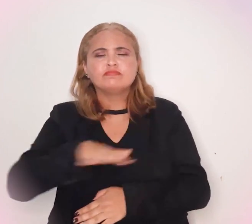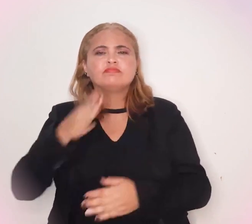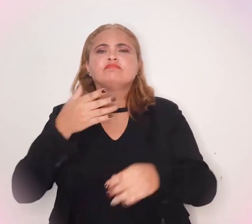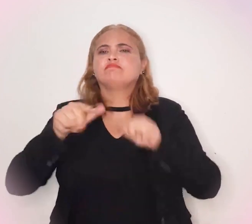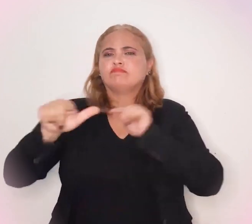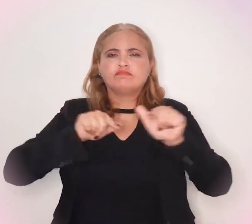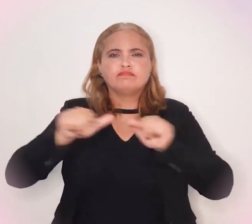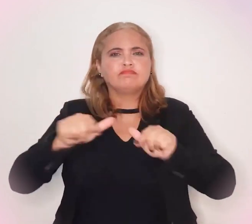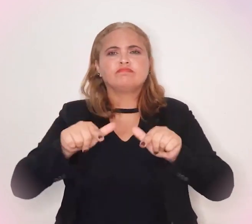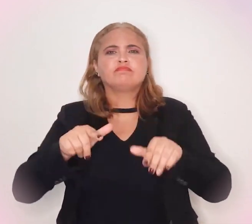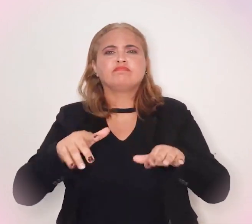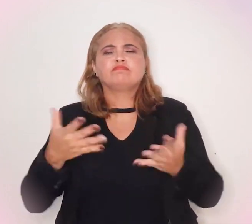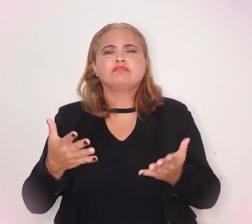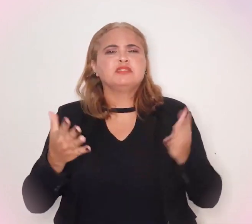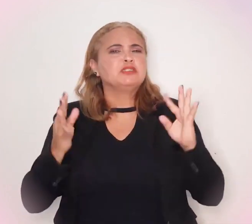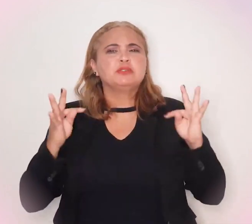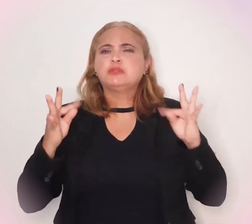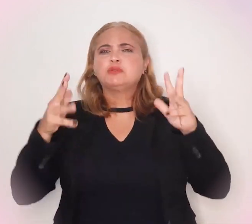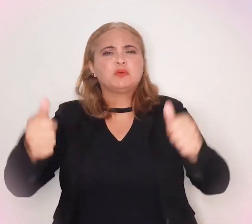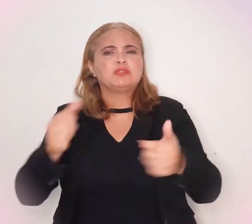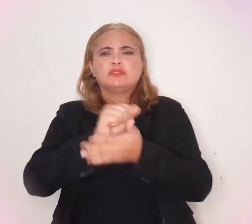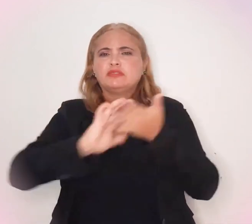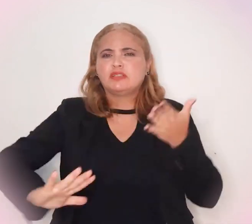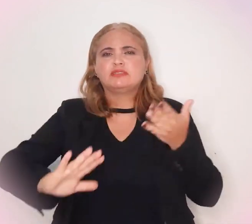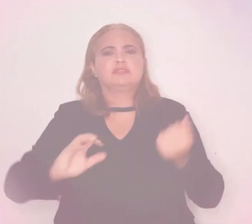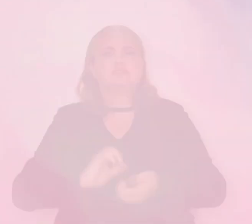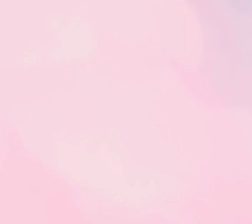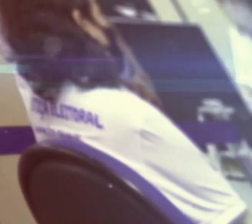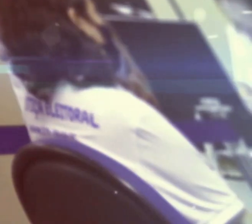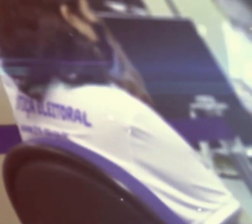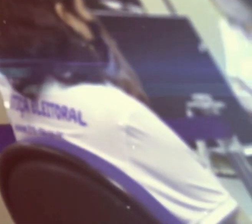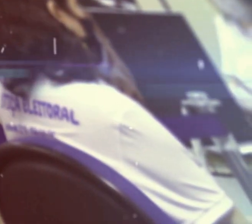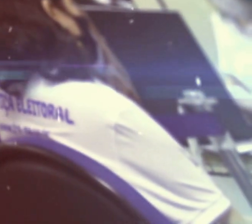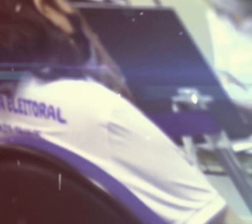seu espaço no seu trabalho, em todas as atividades.